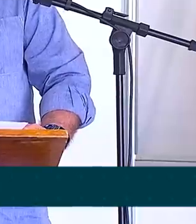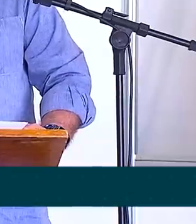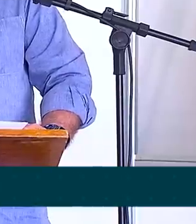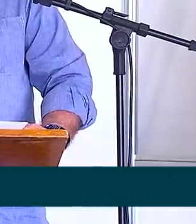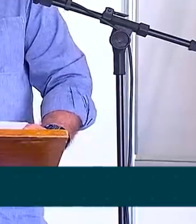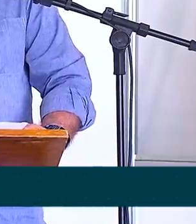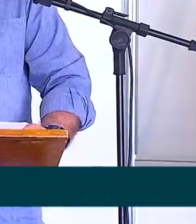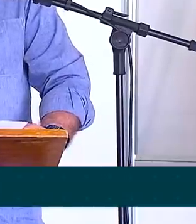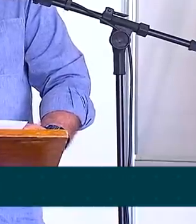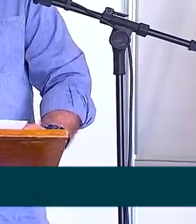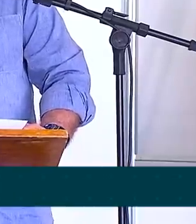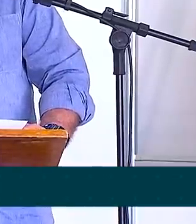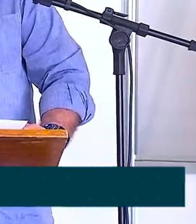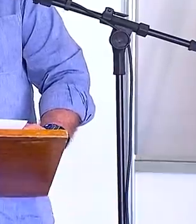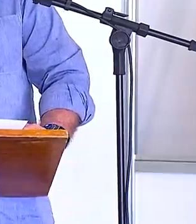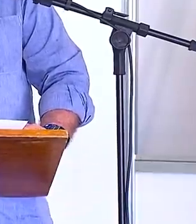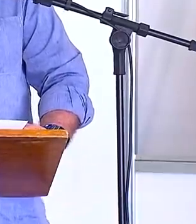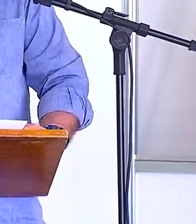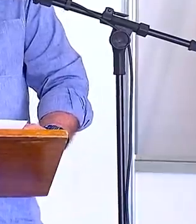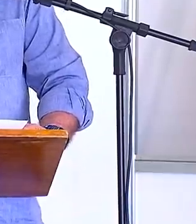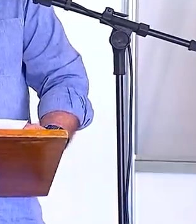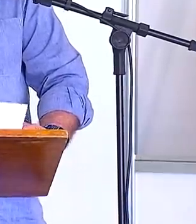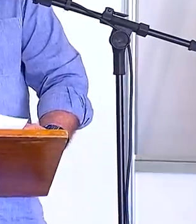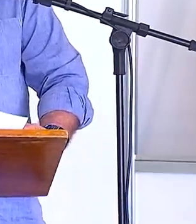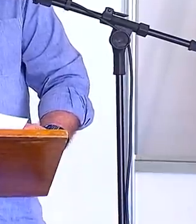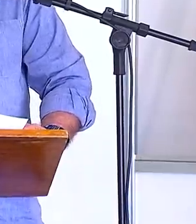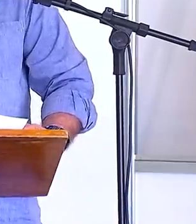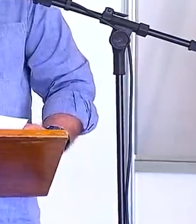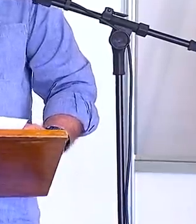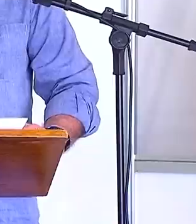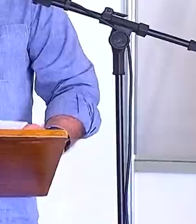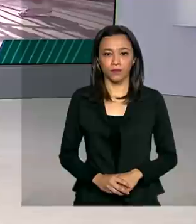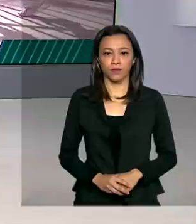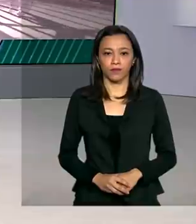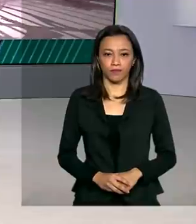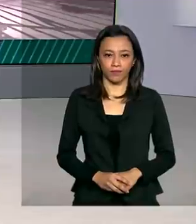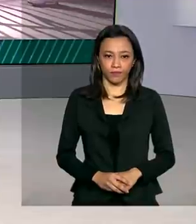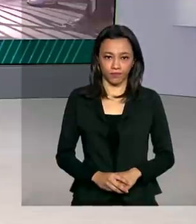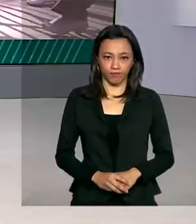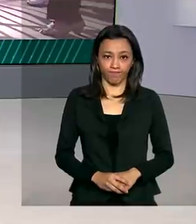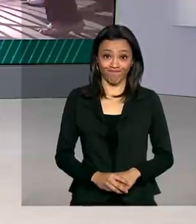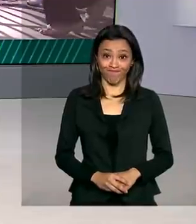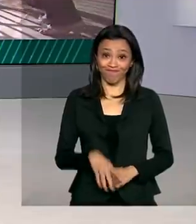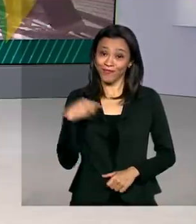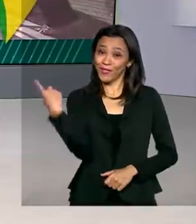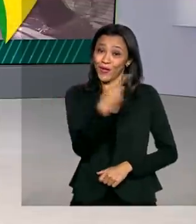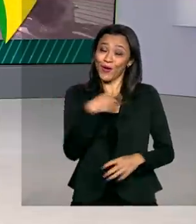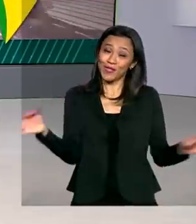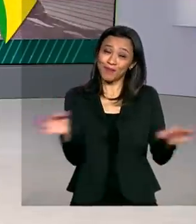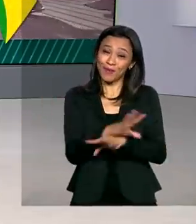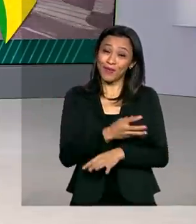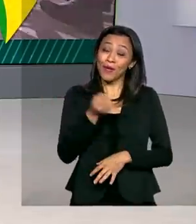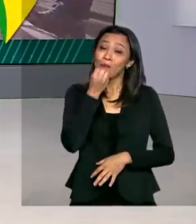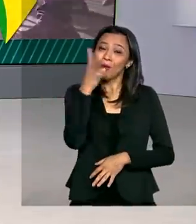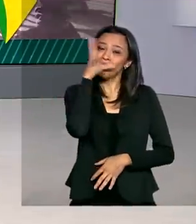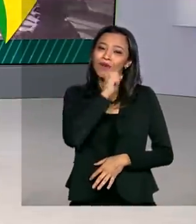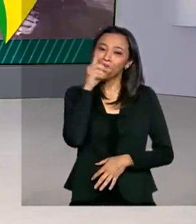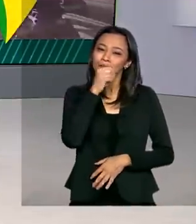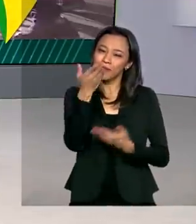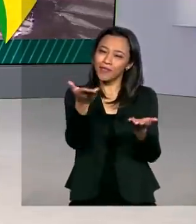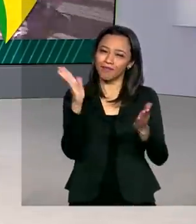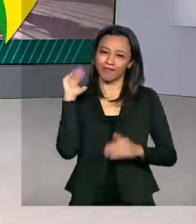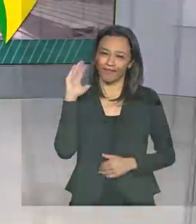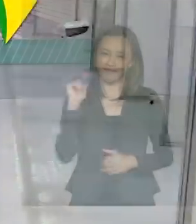pandemia não seja mais danoso do o próprio vírus em si. A gente fica por aqui. Bom fim de semana pra você.